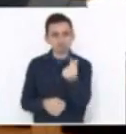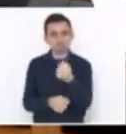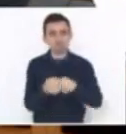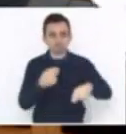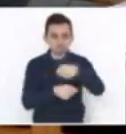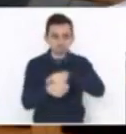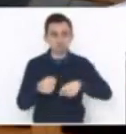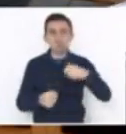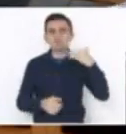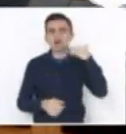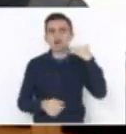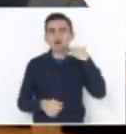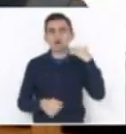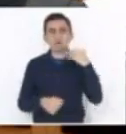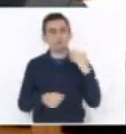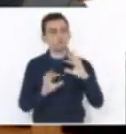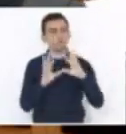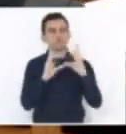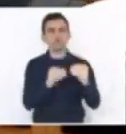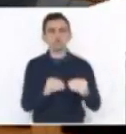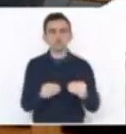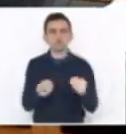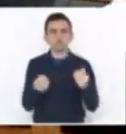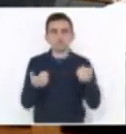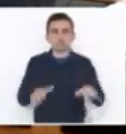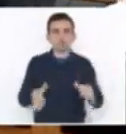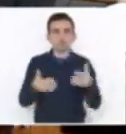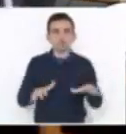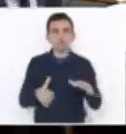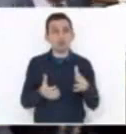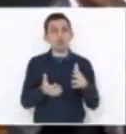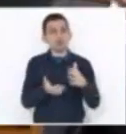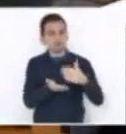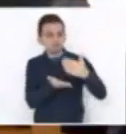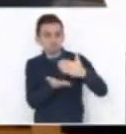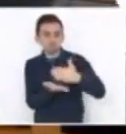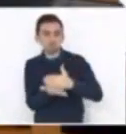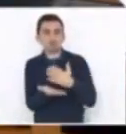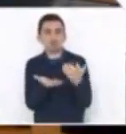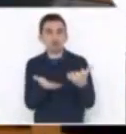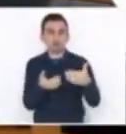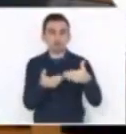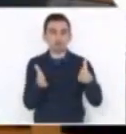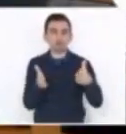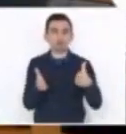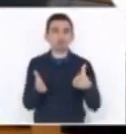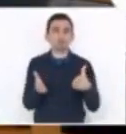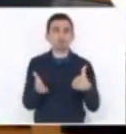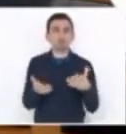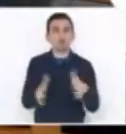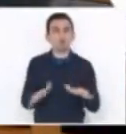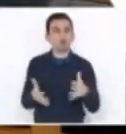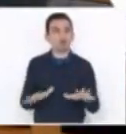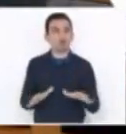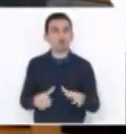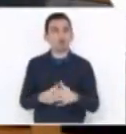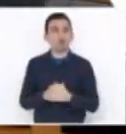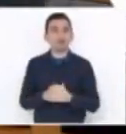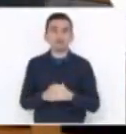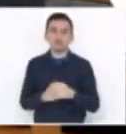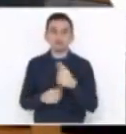Os bancos estão correndo de todo mundo para abrir financiamento. Então, essa questão de um bilhão e meio,